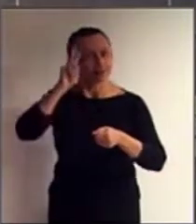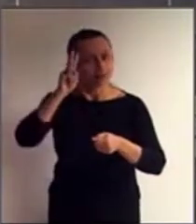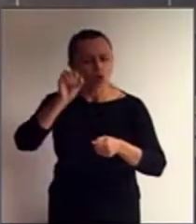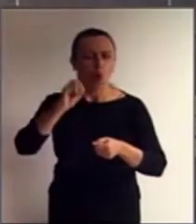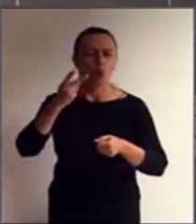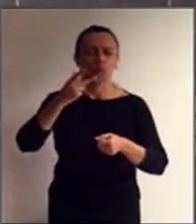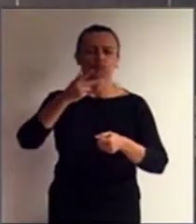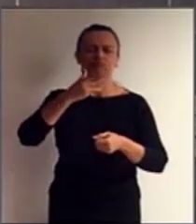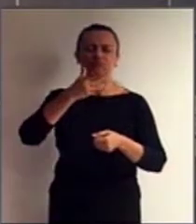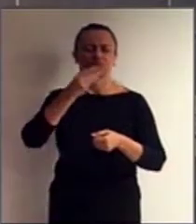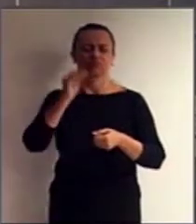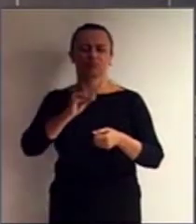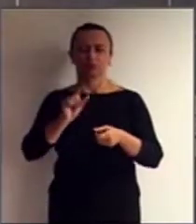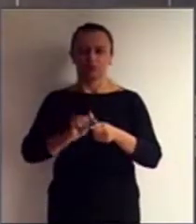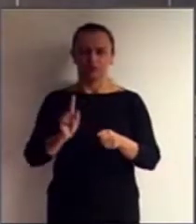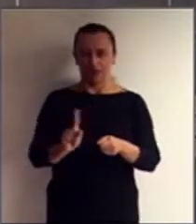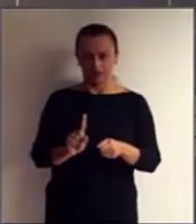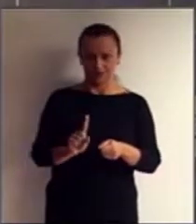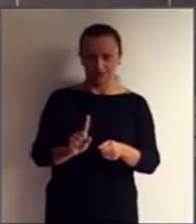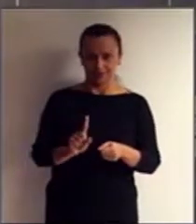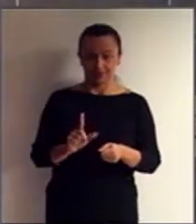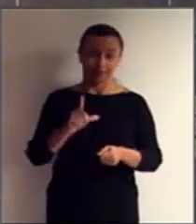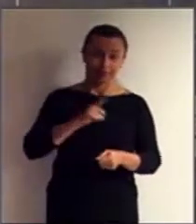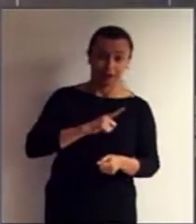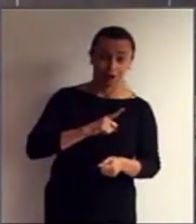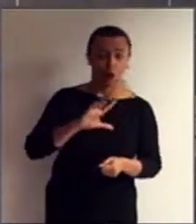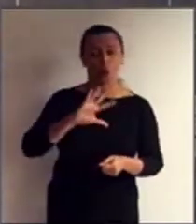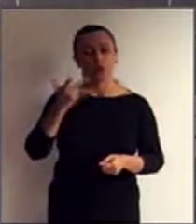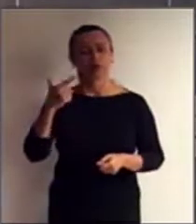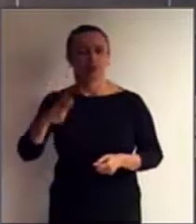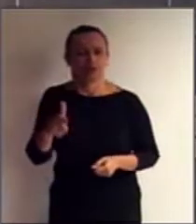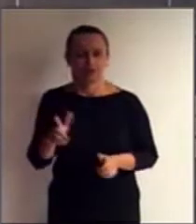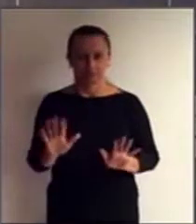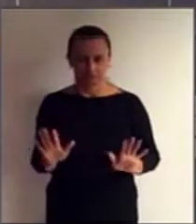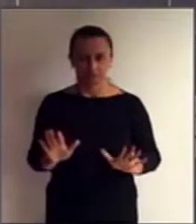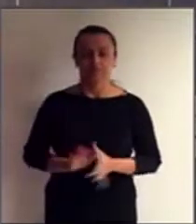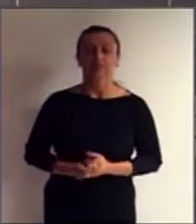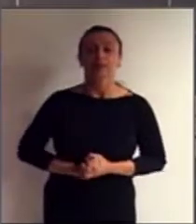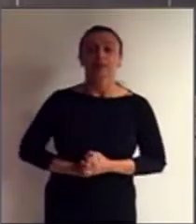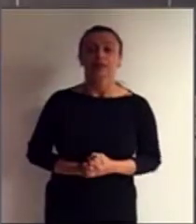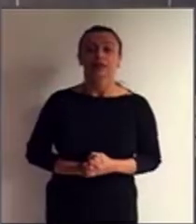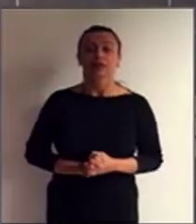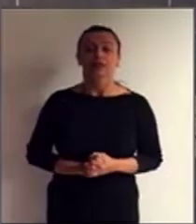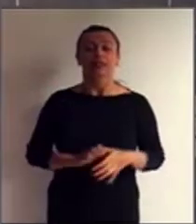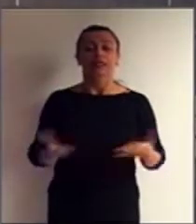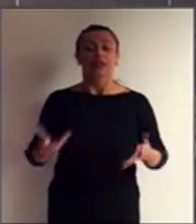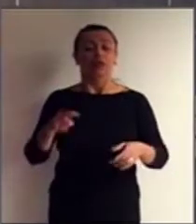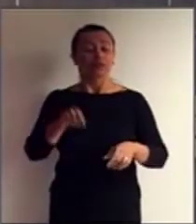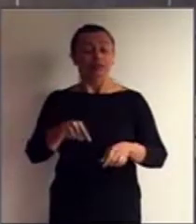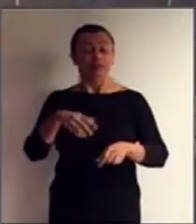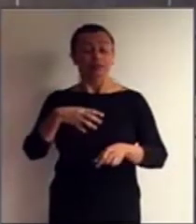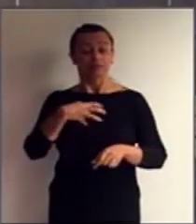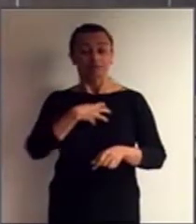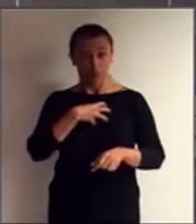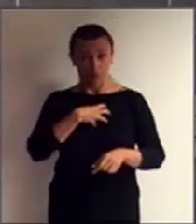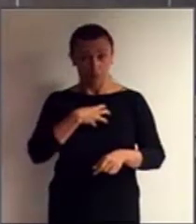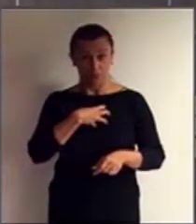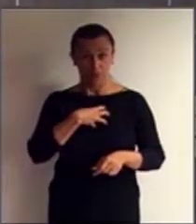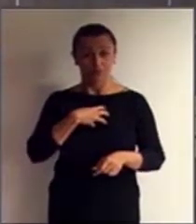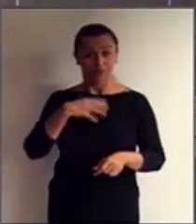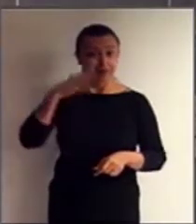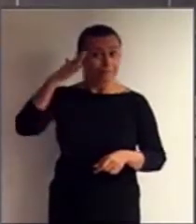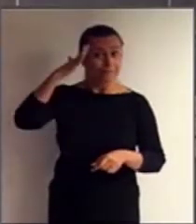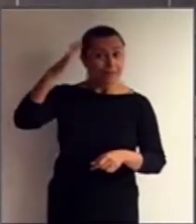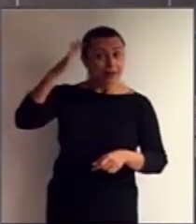Quando elas existem ou quando elas não existem. Então, é esse modo de pensar